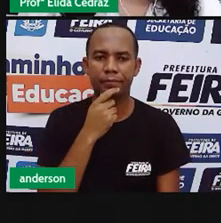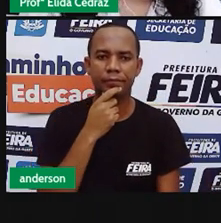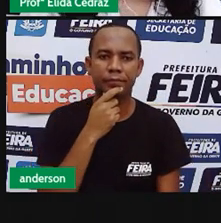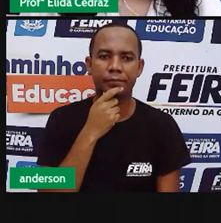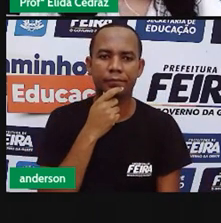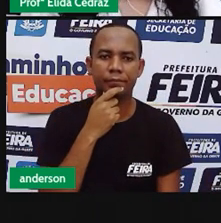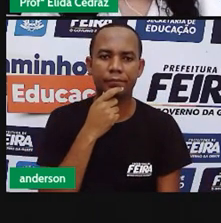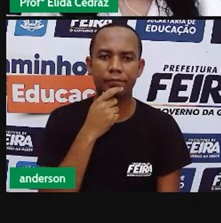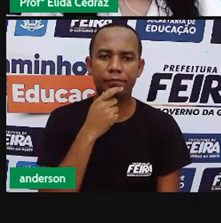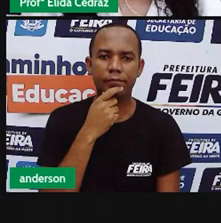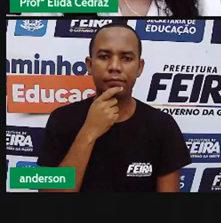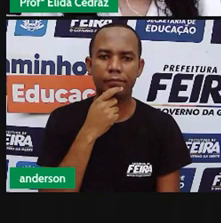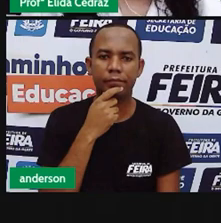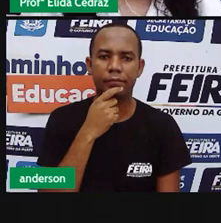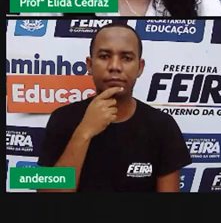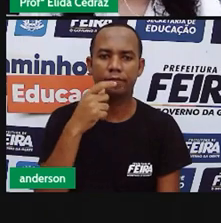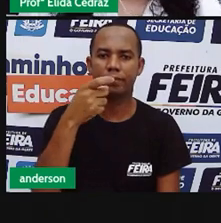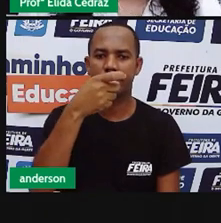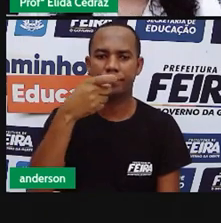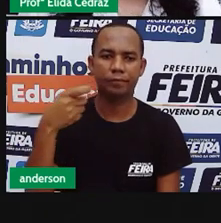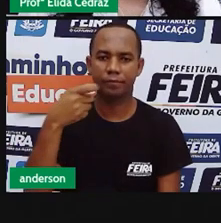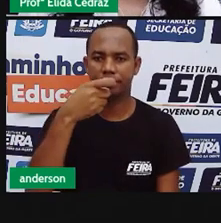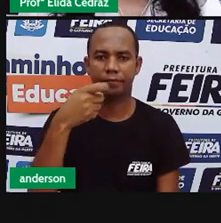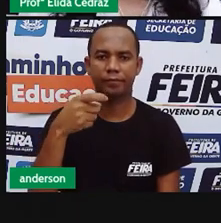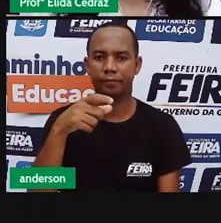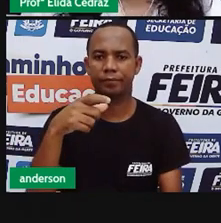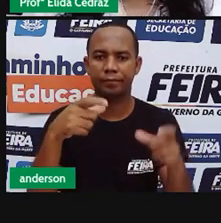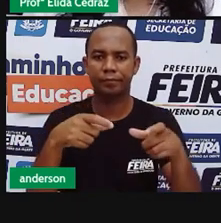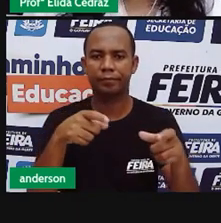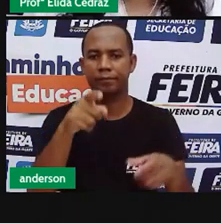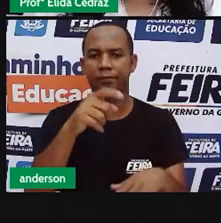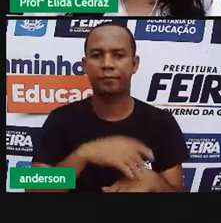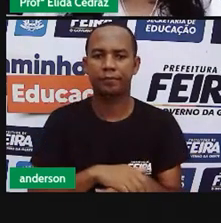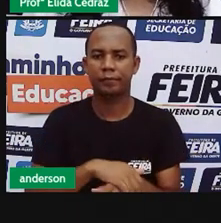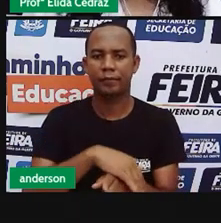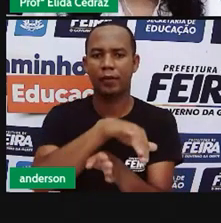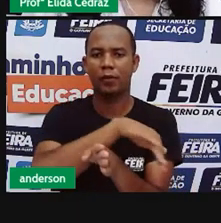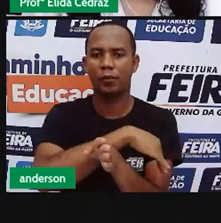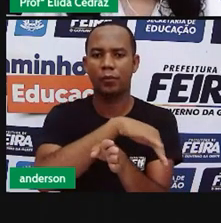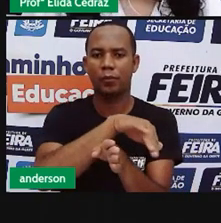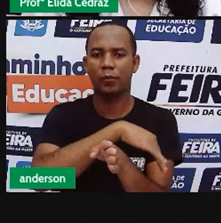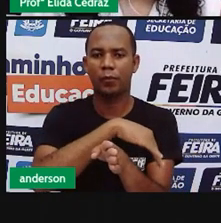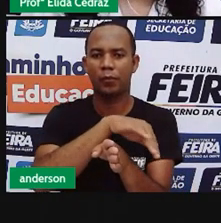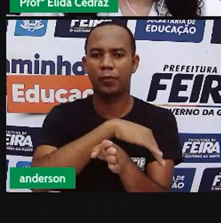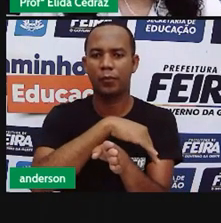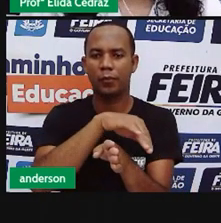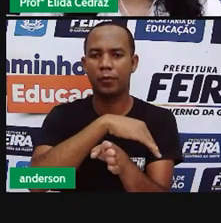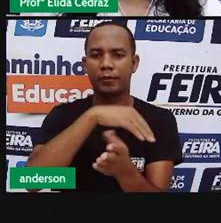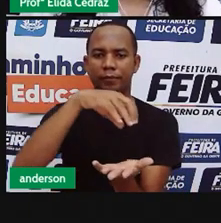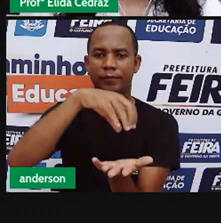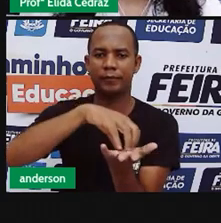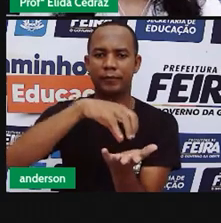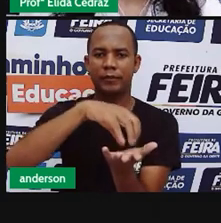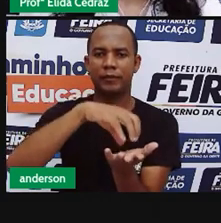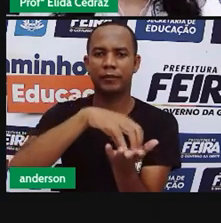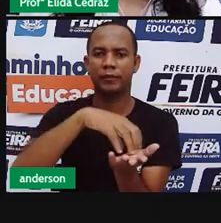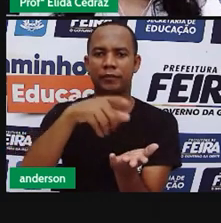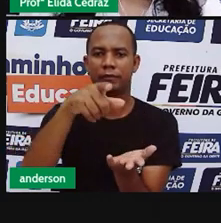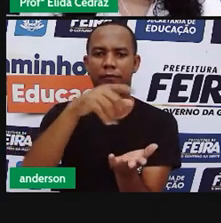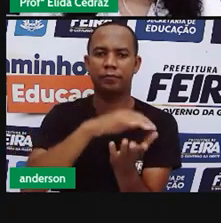no bairro Feira 10, na rua João Evangelista, no centro da cidade,